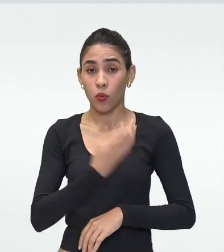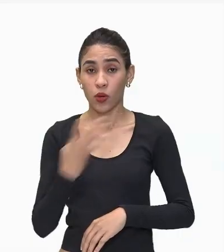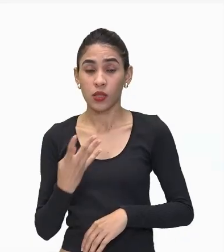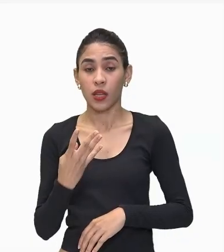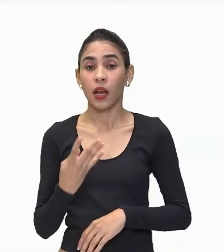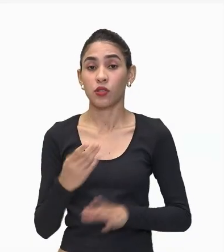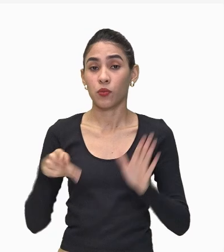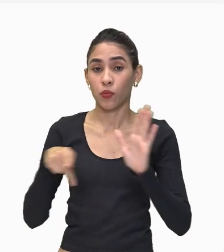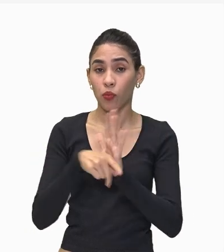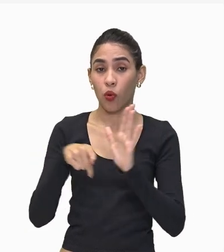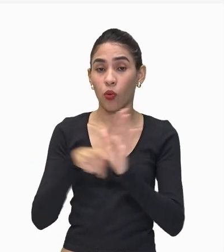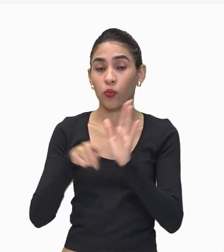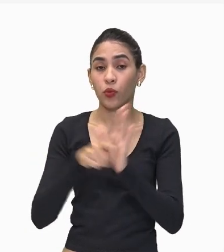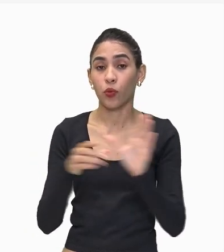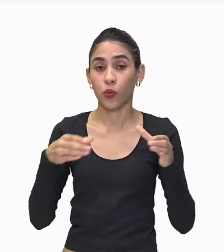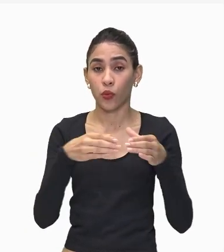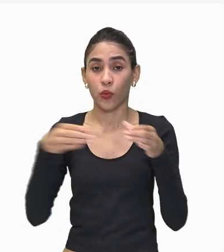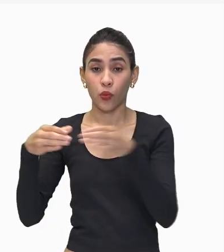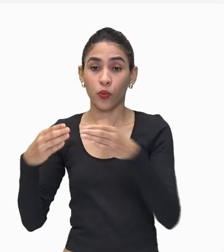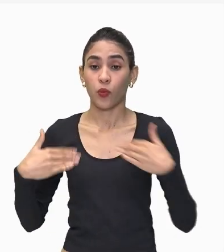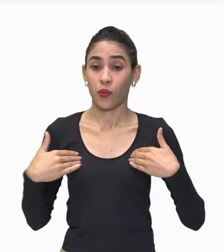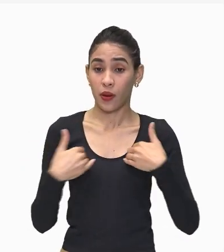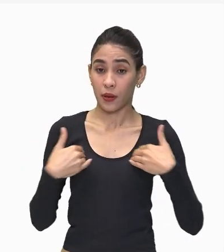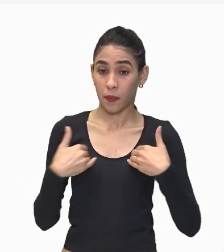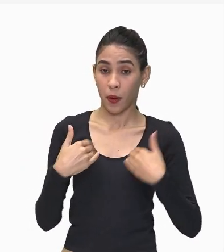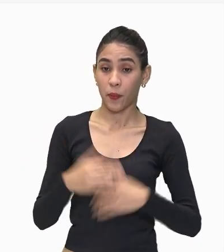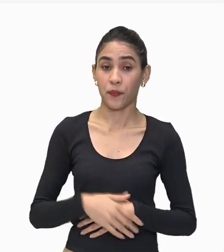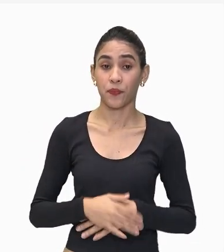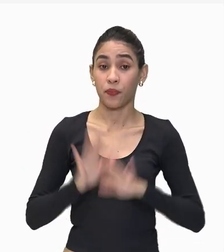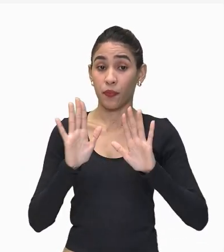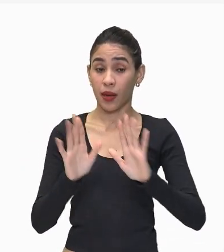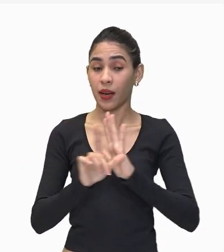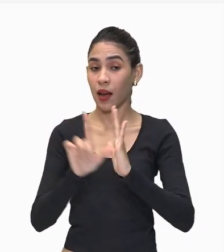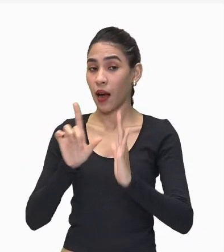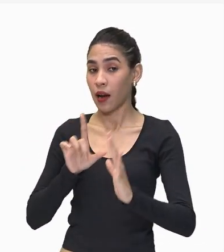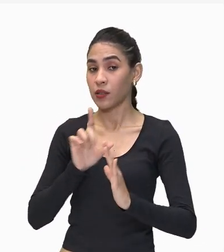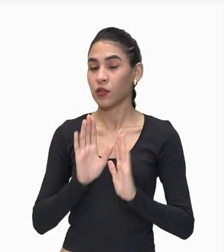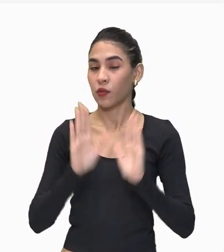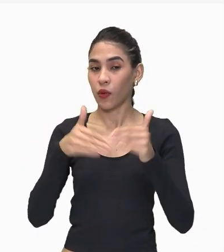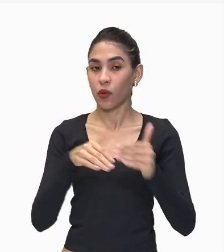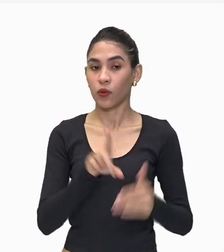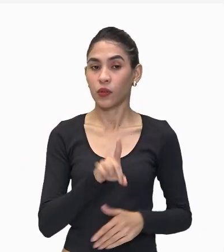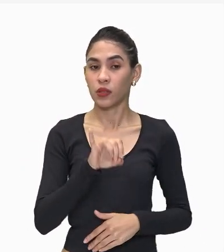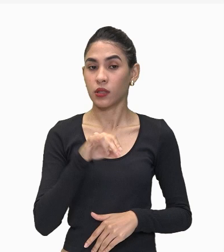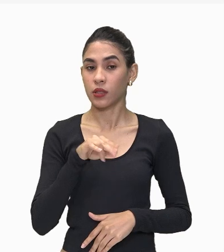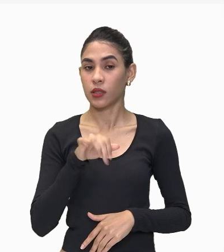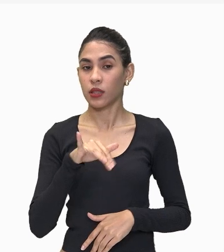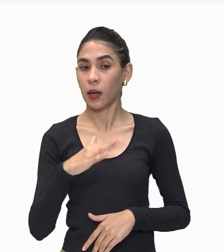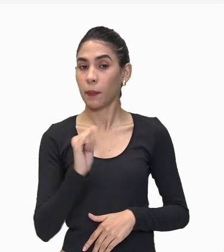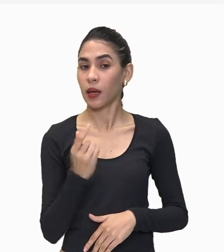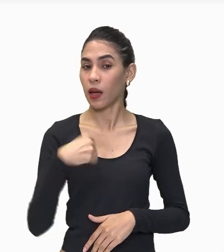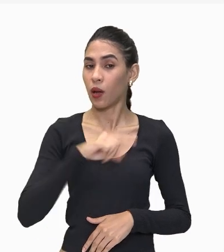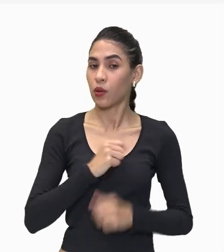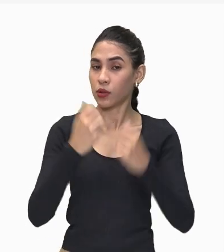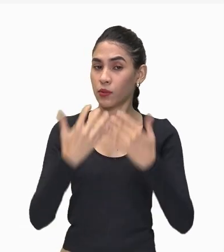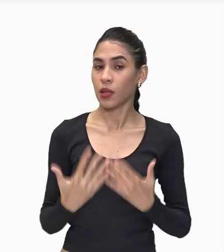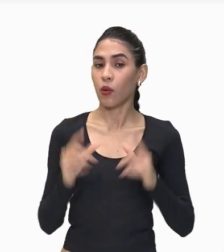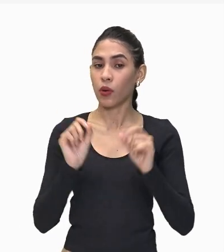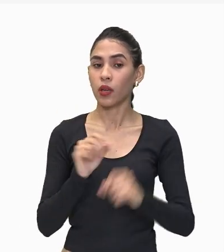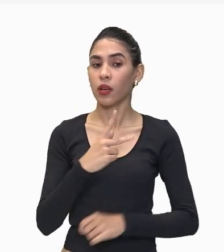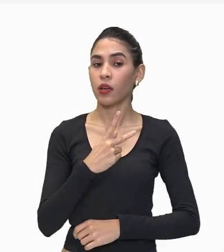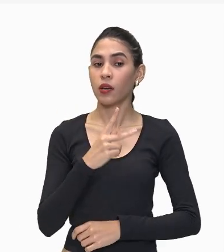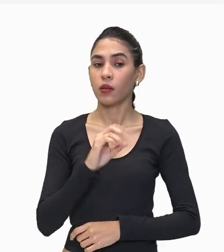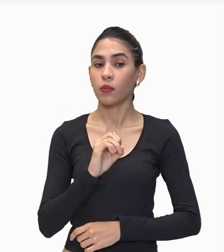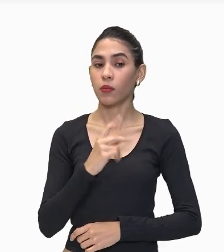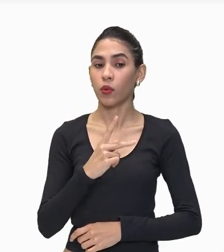espécies Olha só Antes de falar dessa dinâmica A gente vai falar Sobre a população O que é uma população Na